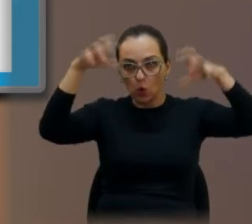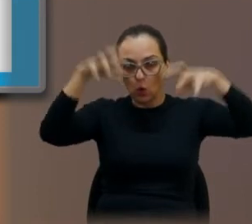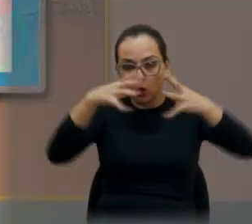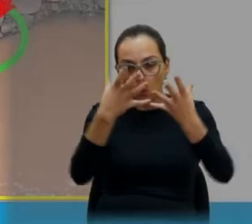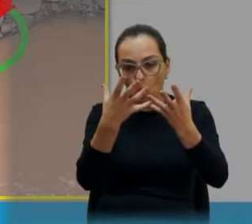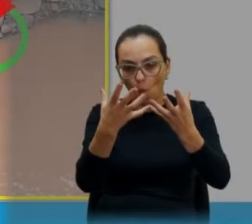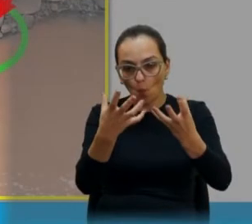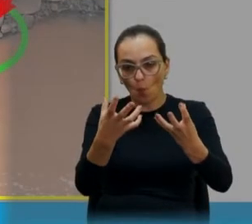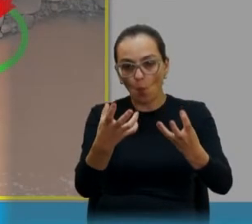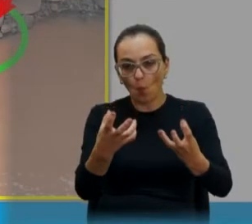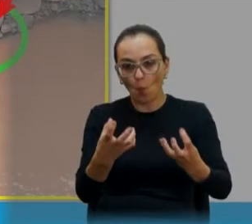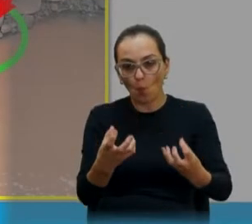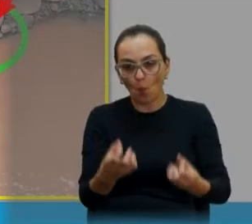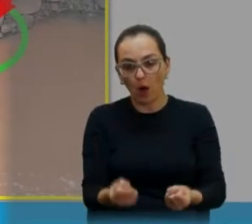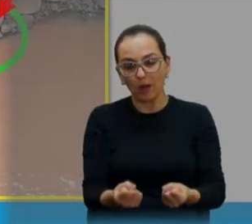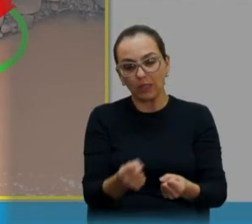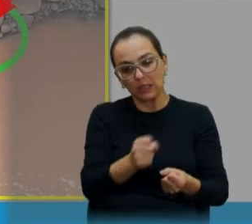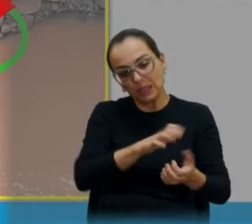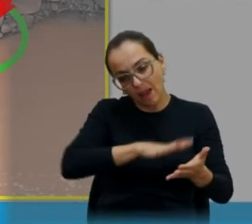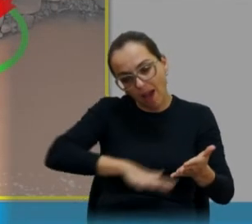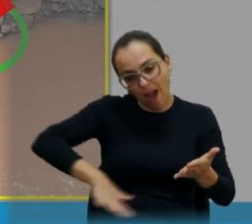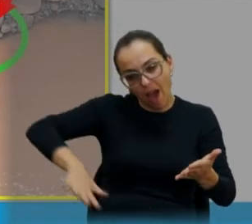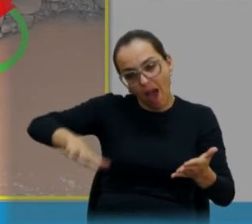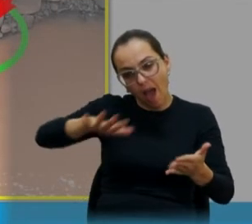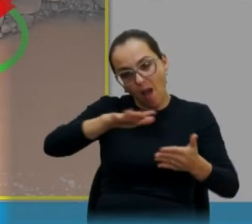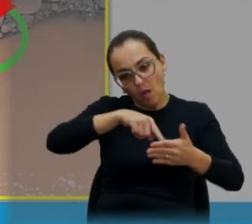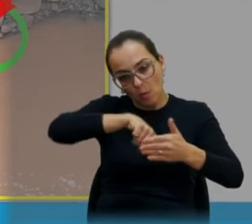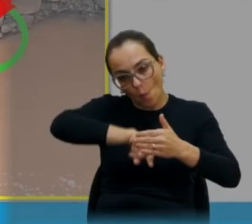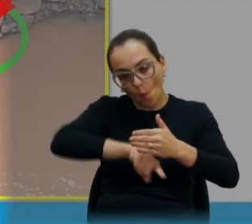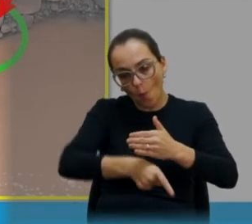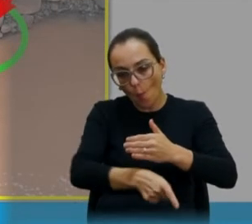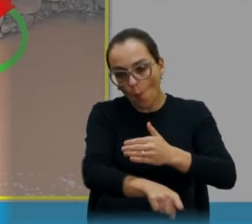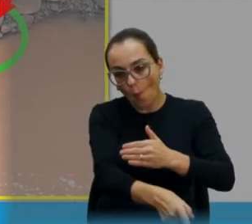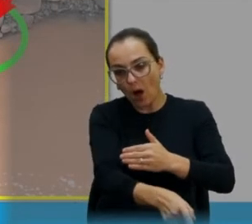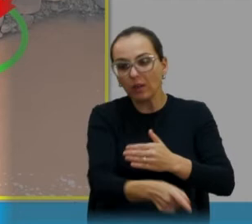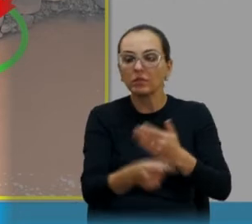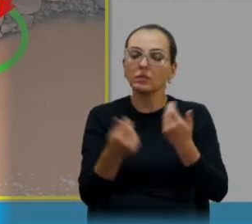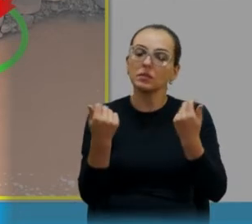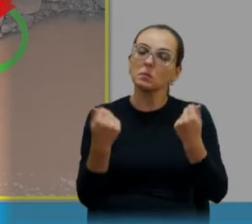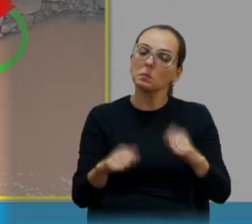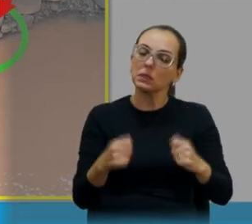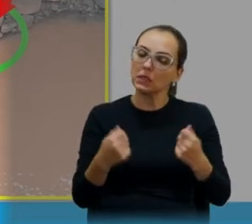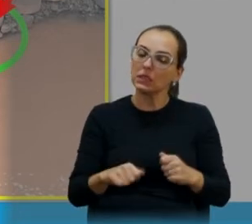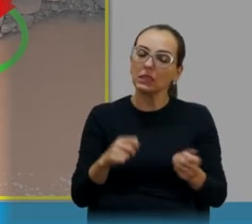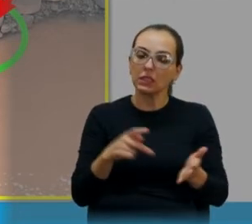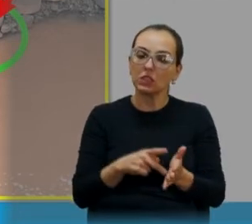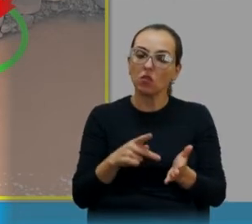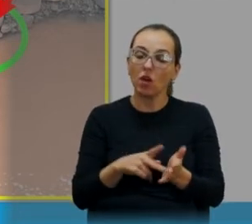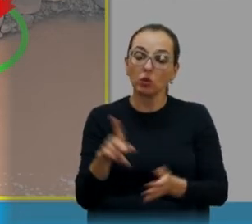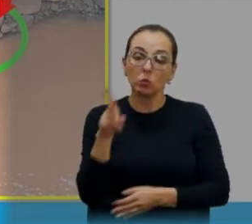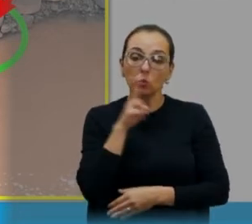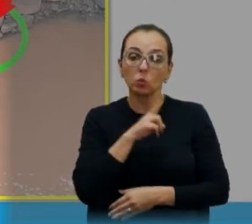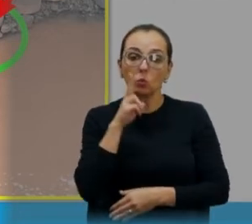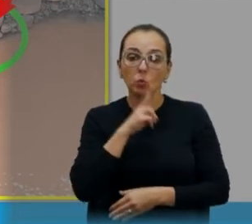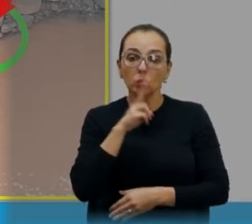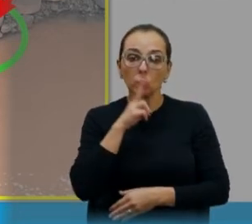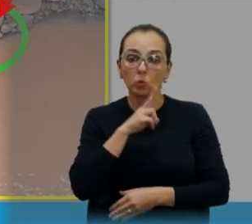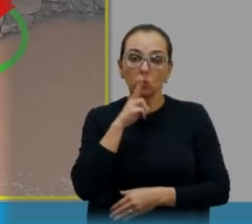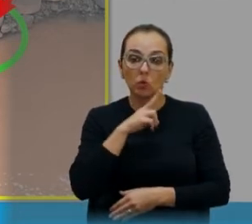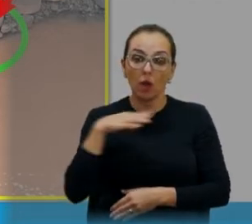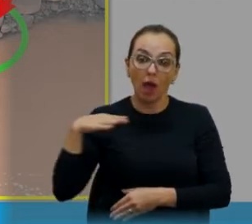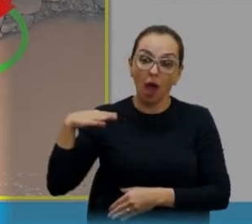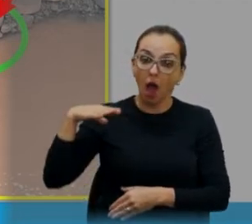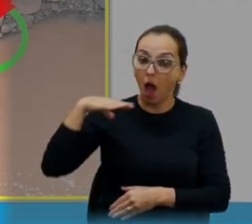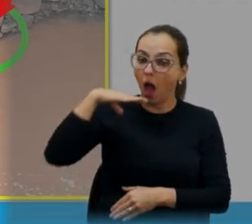Isso aí está tudo perfurado e precisava ter urgência e muita